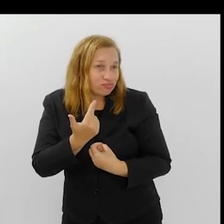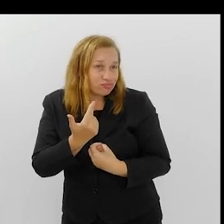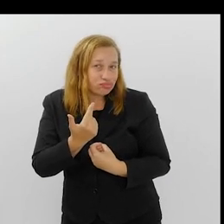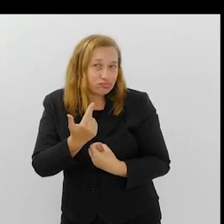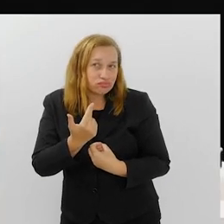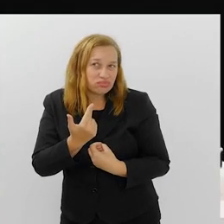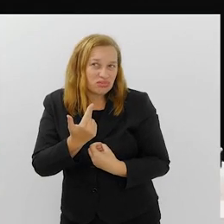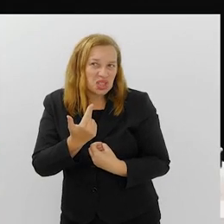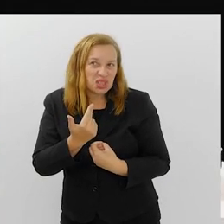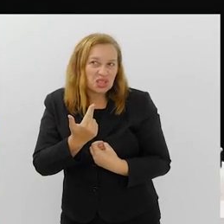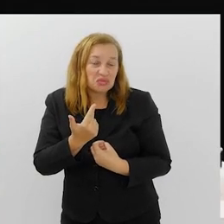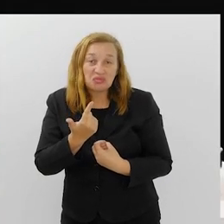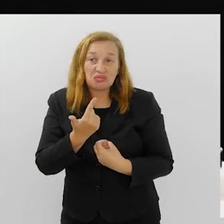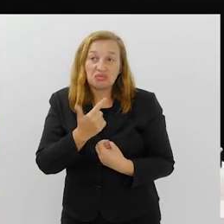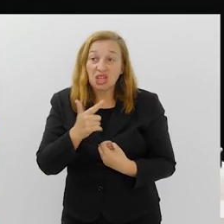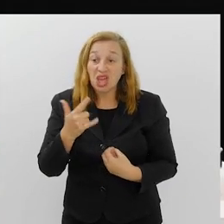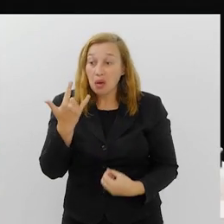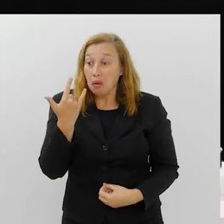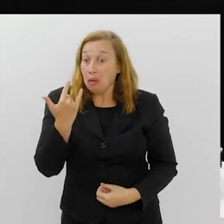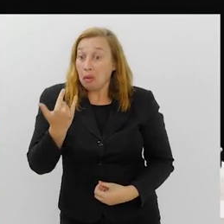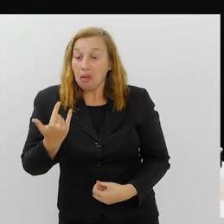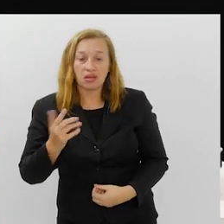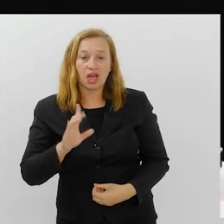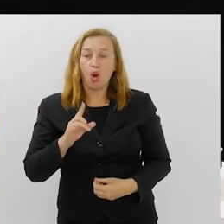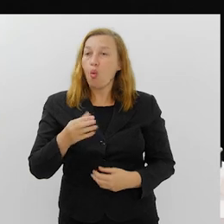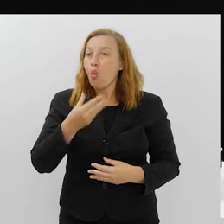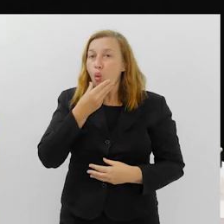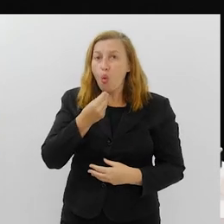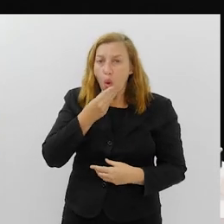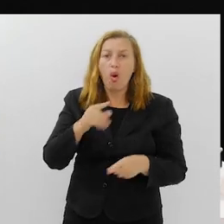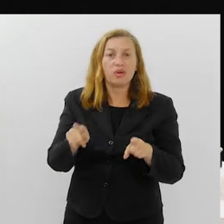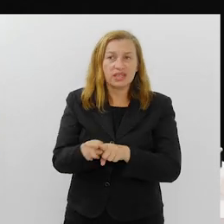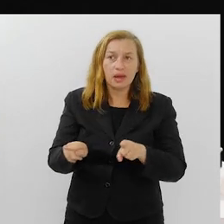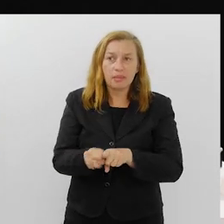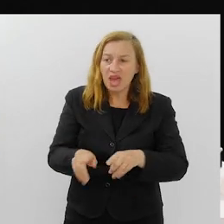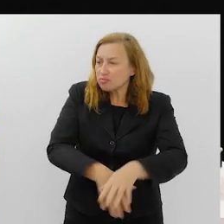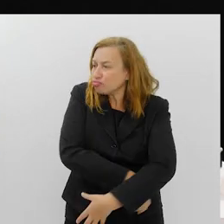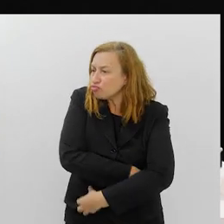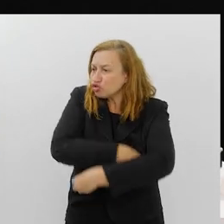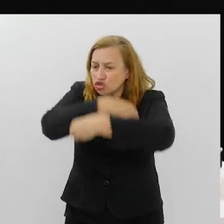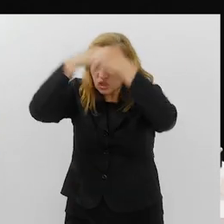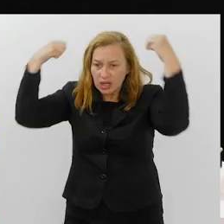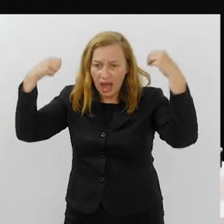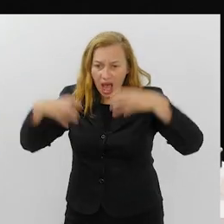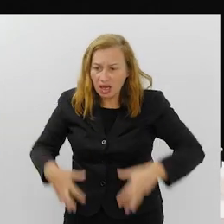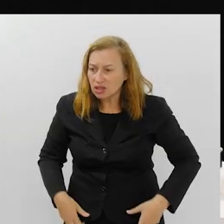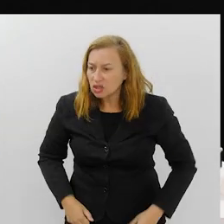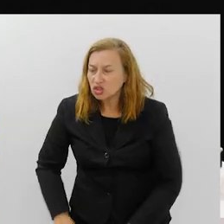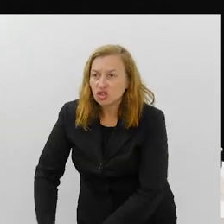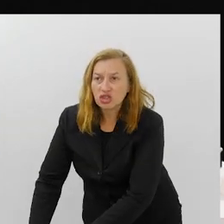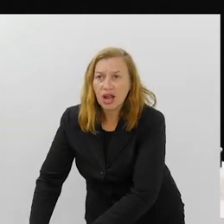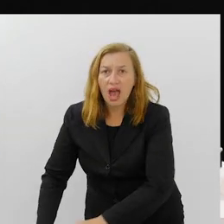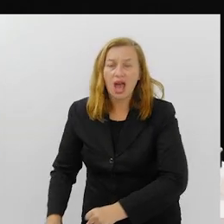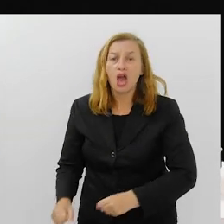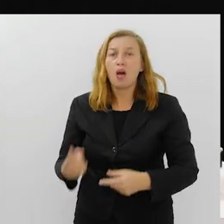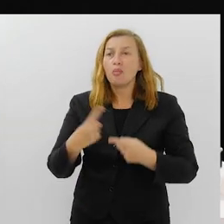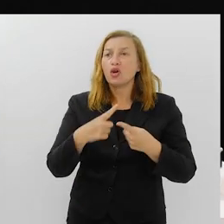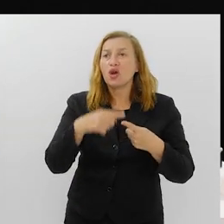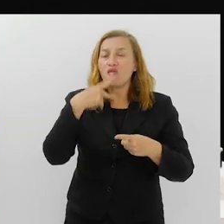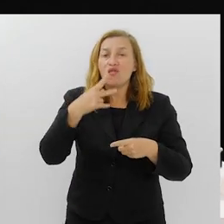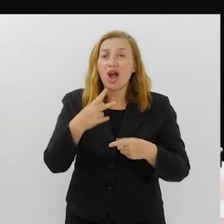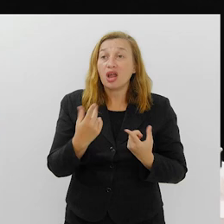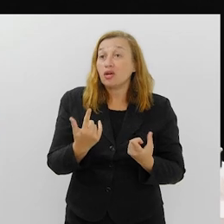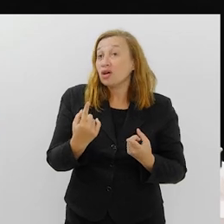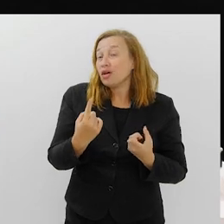vai nem olhar. Um homem pode se trocar na sua frente? Por que eu estou citando se trocar, né?